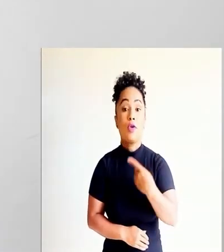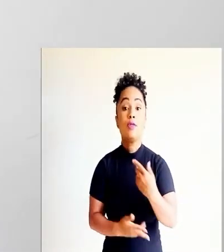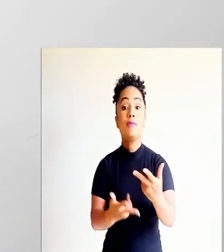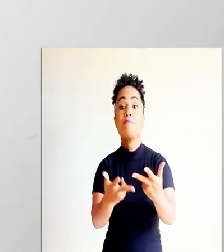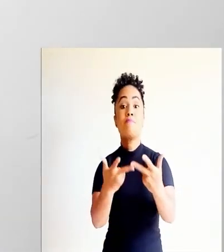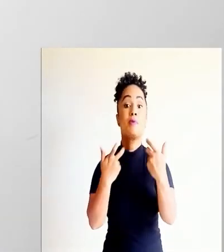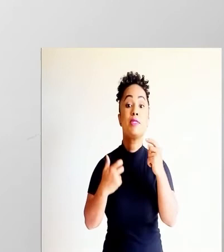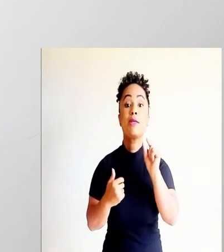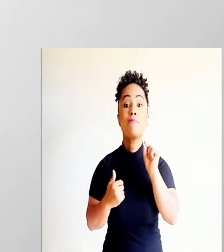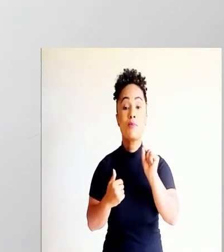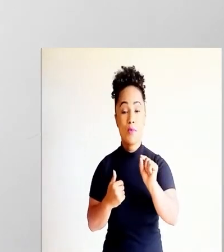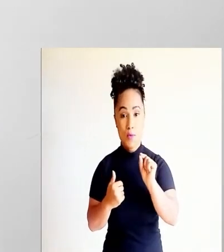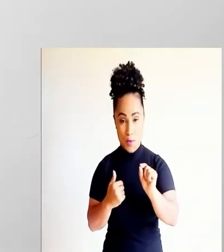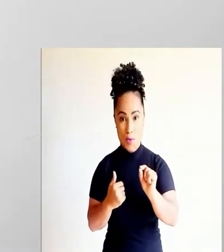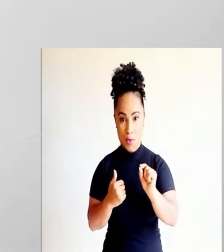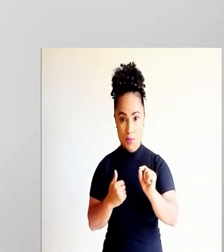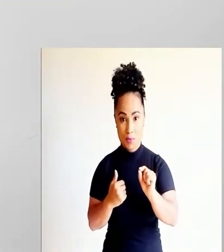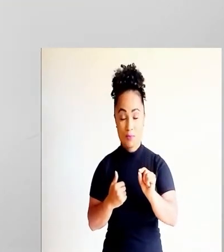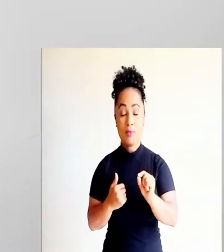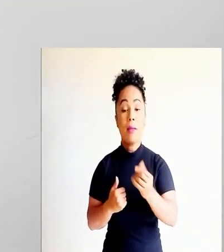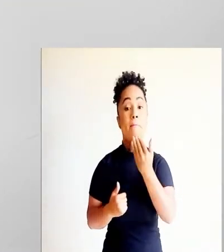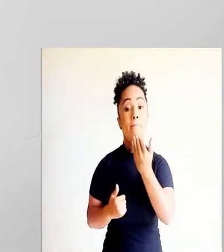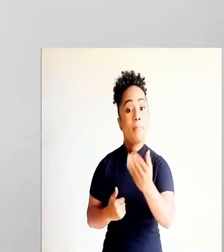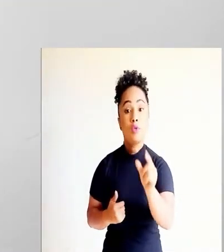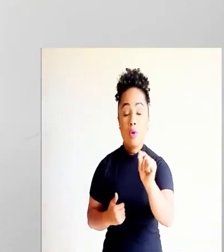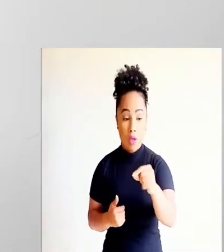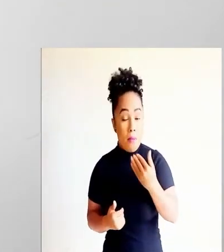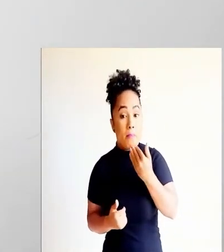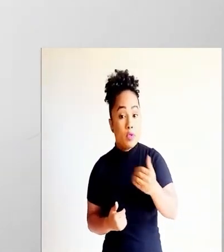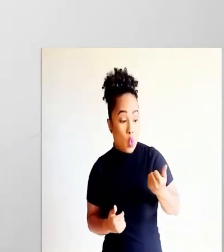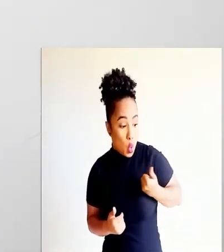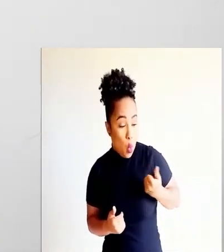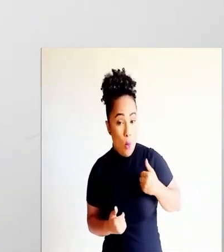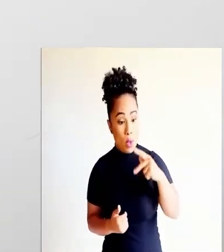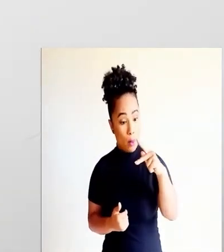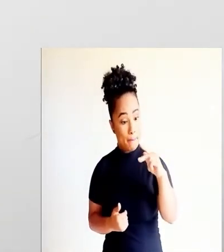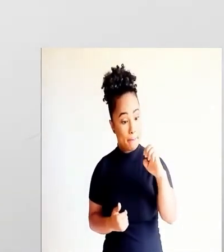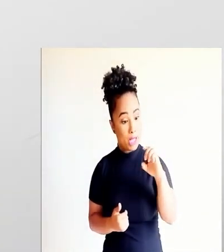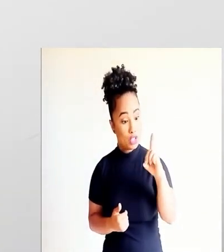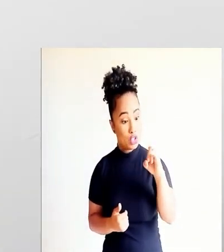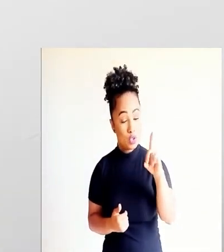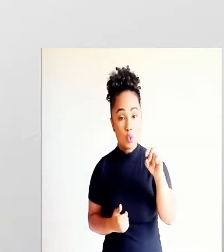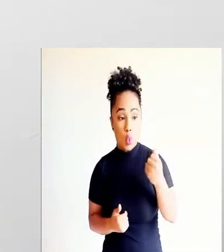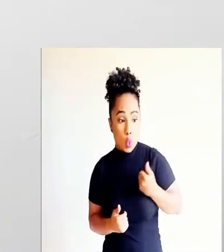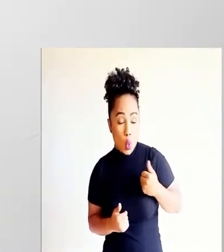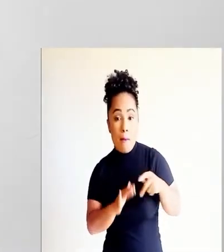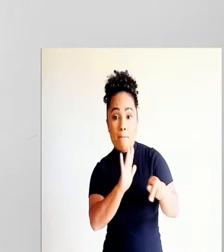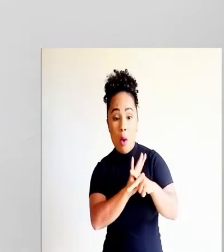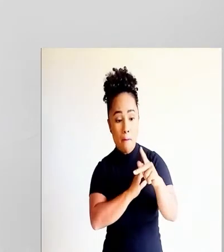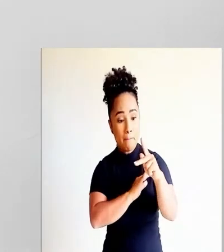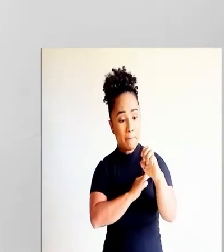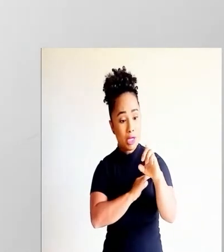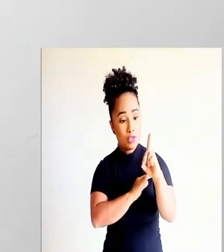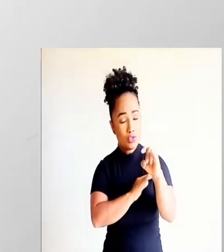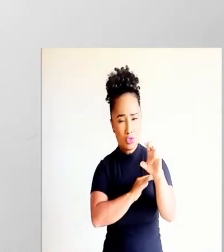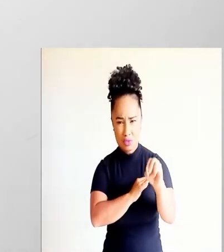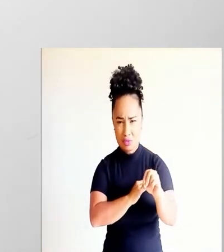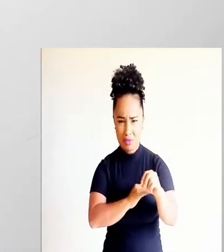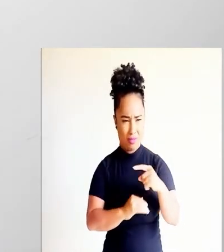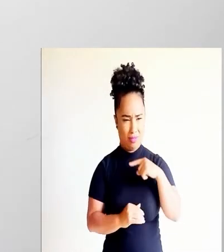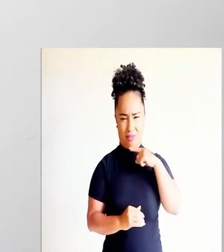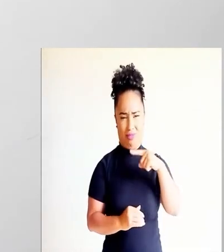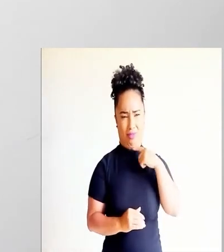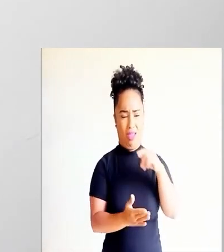Nós vimos que o que foi pedido foi o número lá de um pedido. Ninguém falou nada de ser